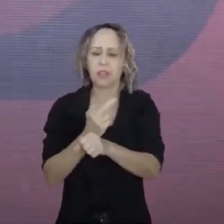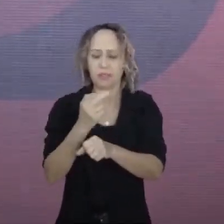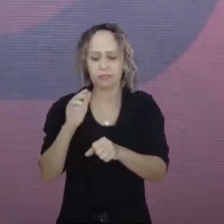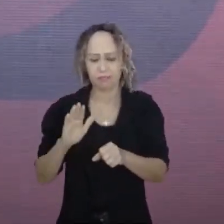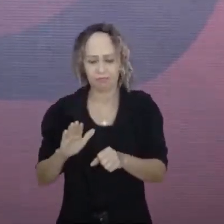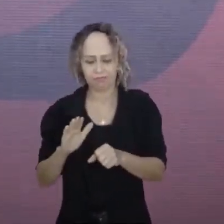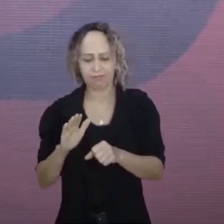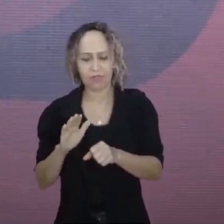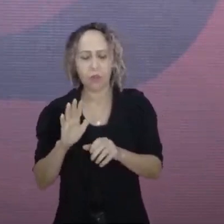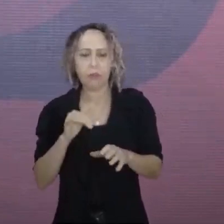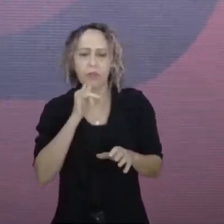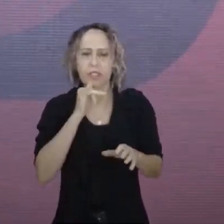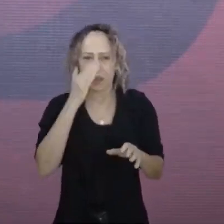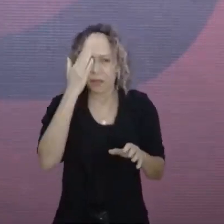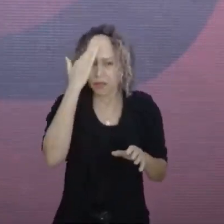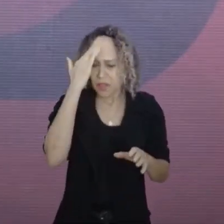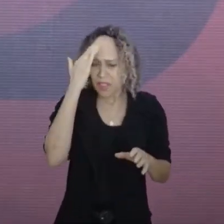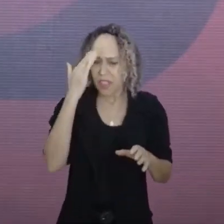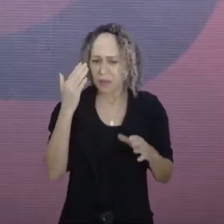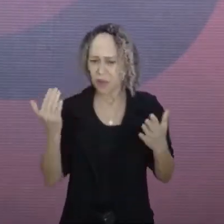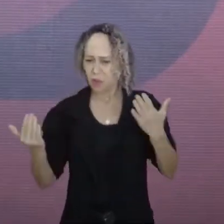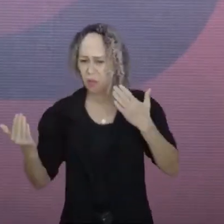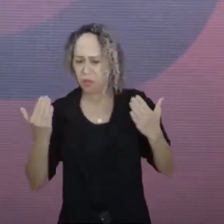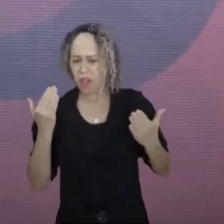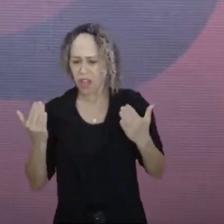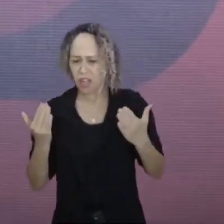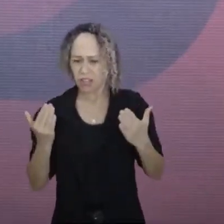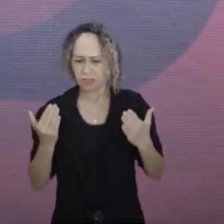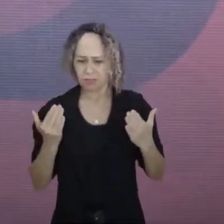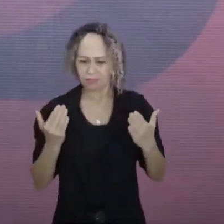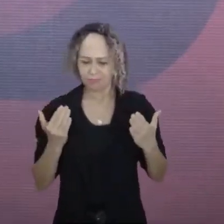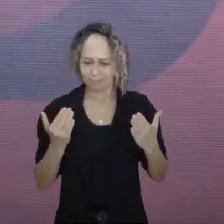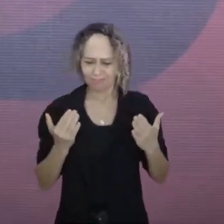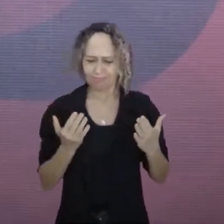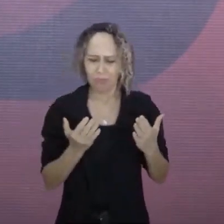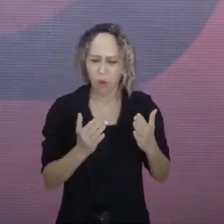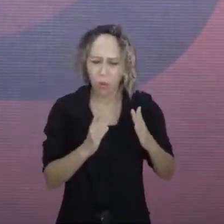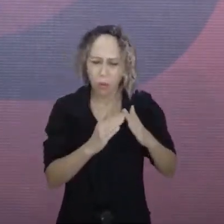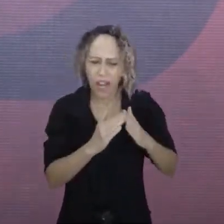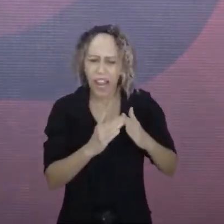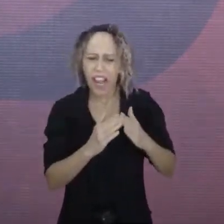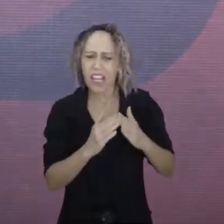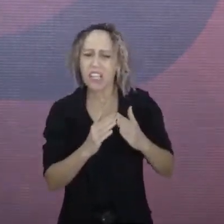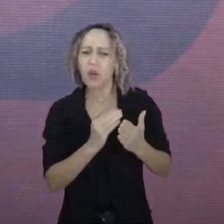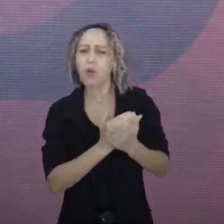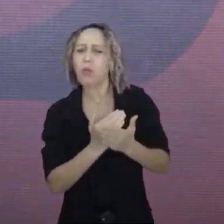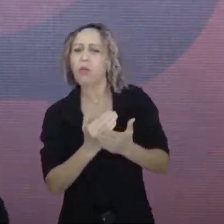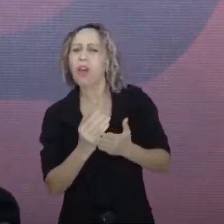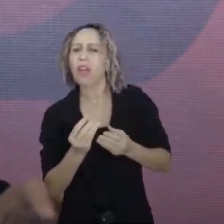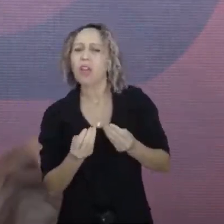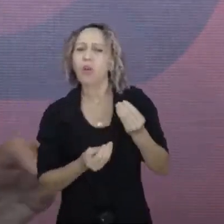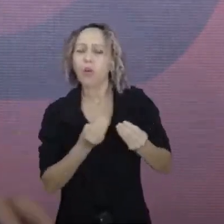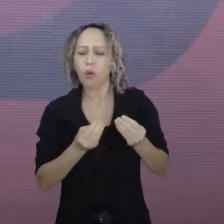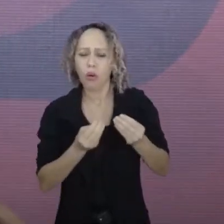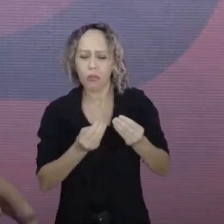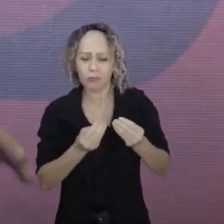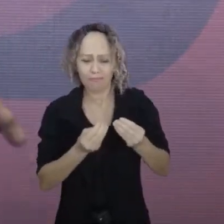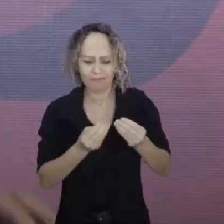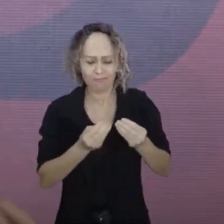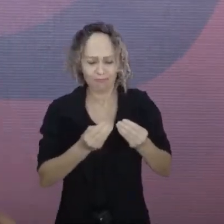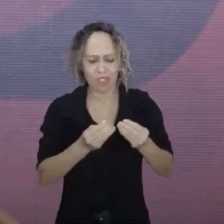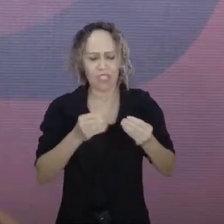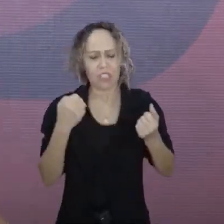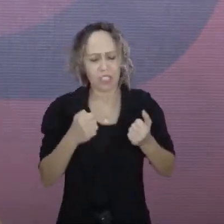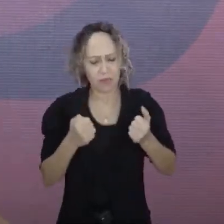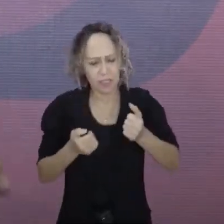bom alicerce. Se a gente quiser uma casa segura, a gente tem que fazer um bom alicerce, senão